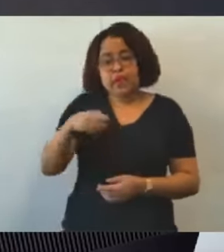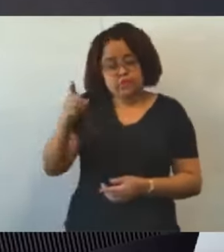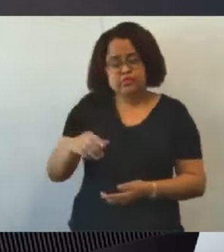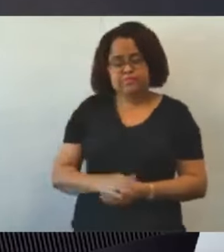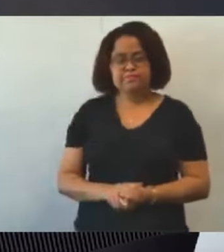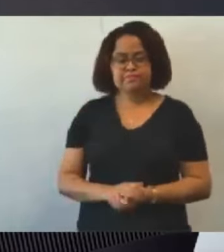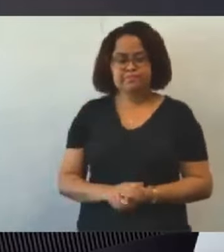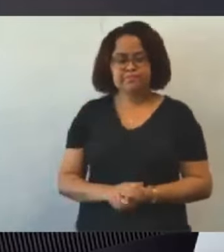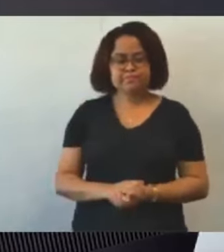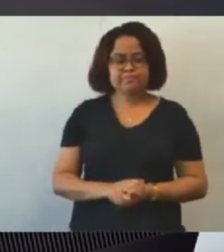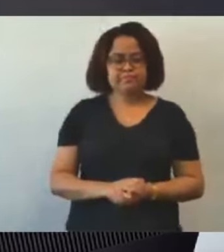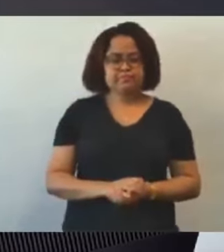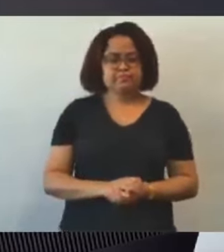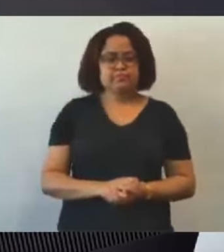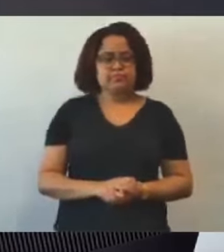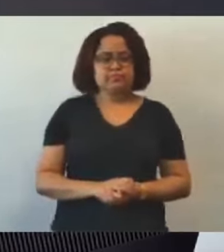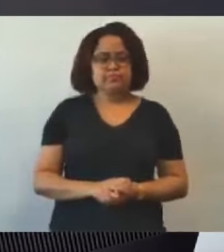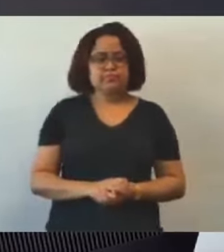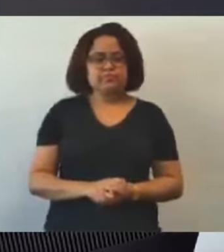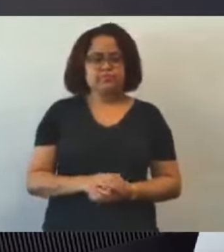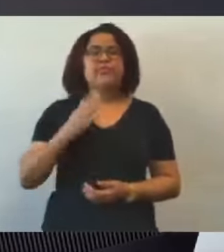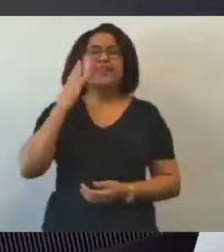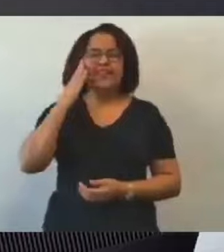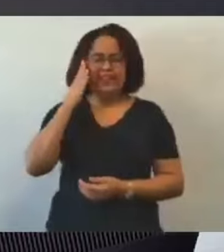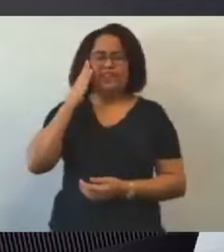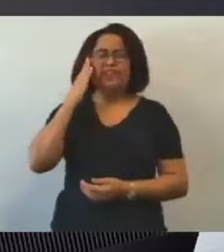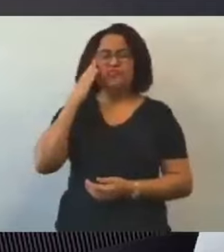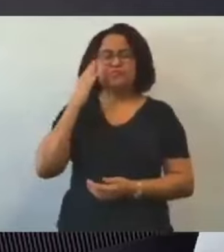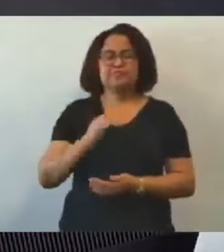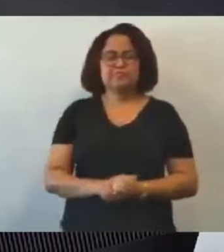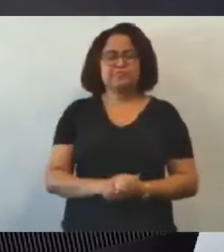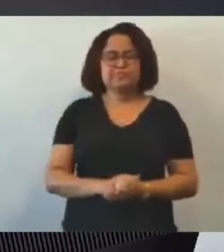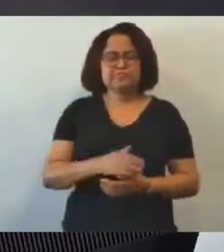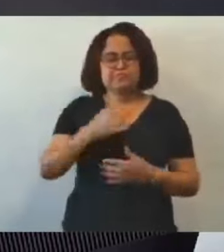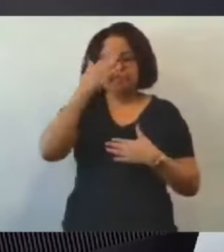Deu para entender? Deu, deu para entender. Muito obrigado.